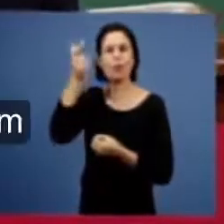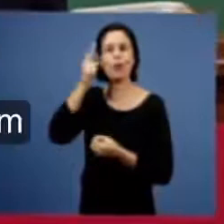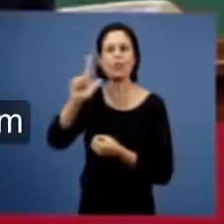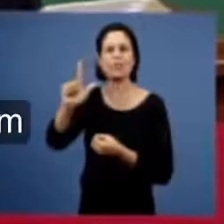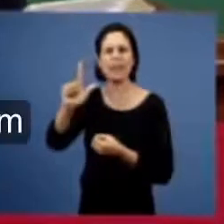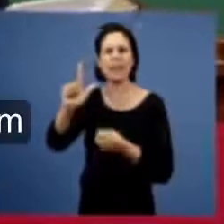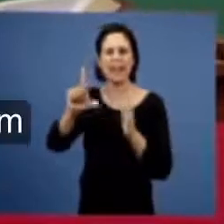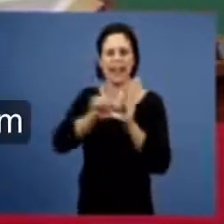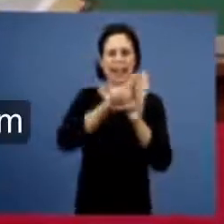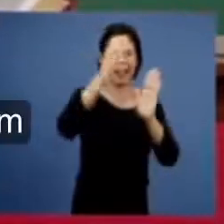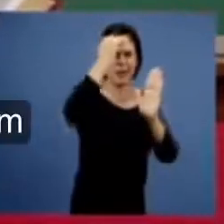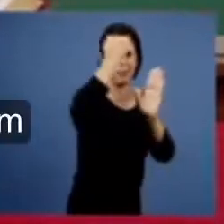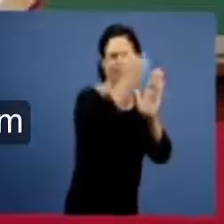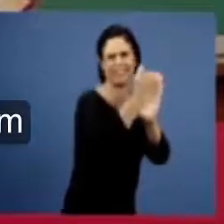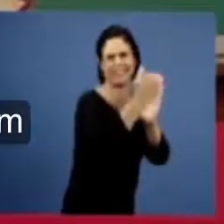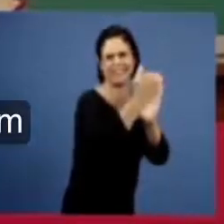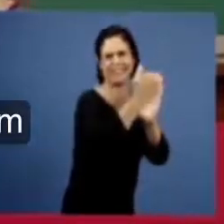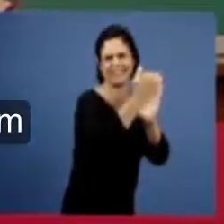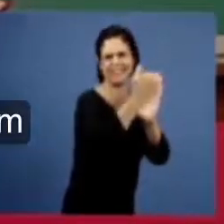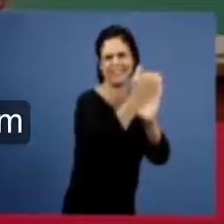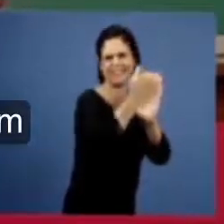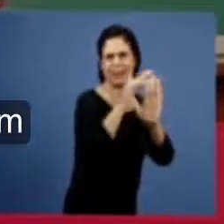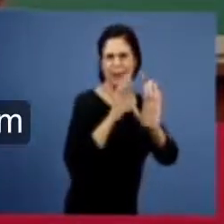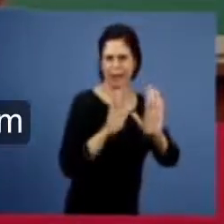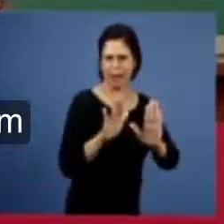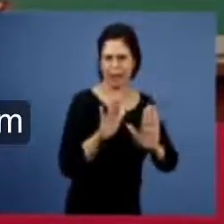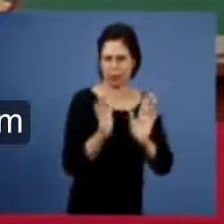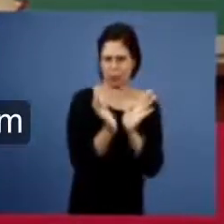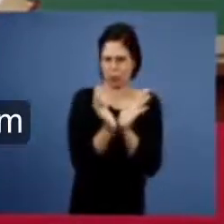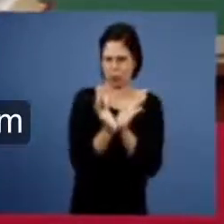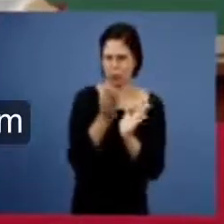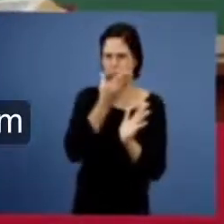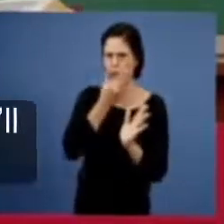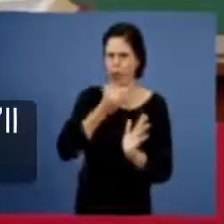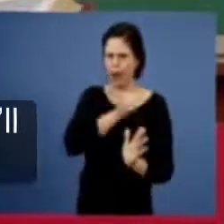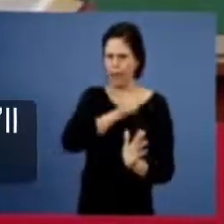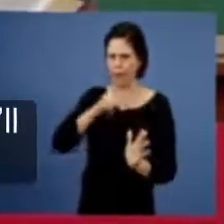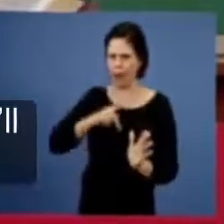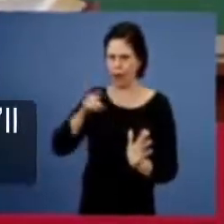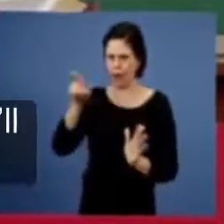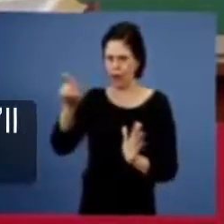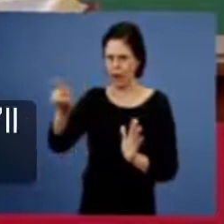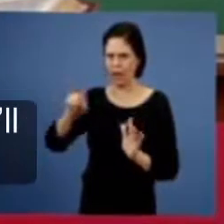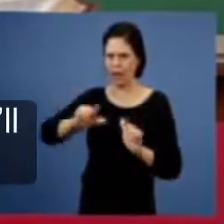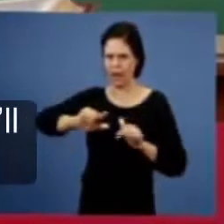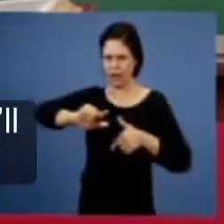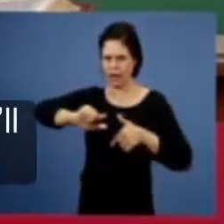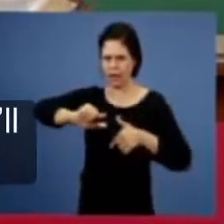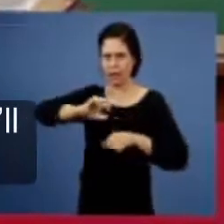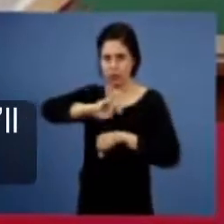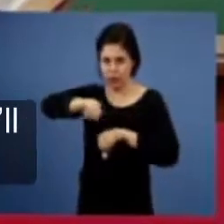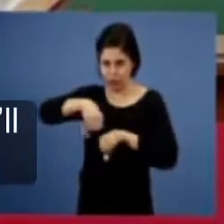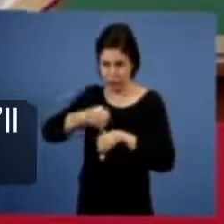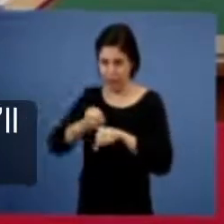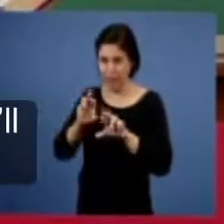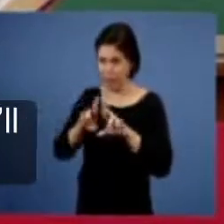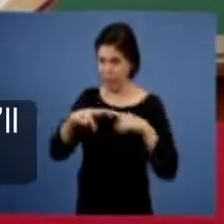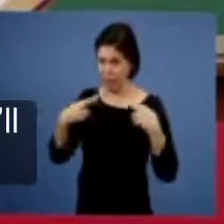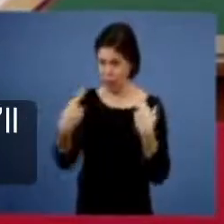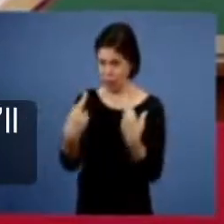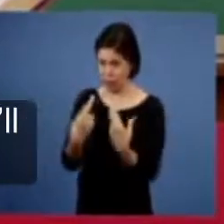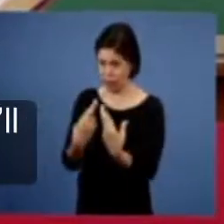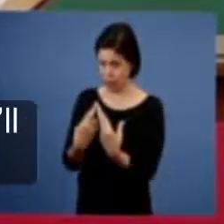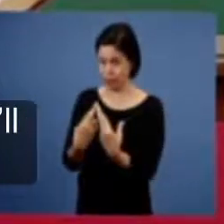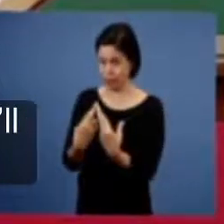então os apóstolos se reuniram no concílio de Jerusalém em Atos capítulo 15 e ali ficou